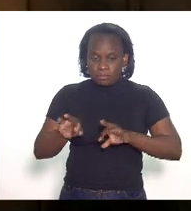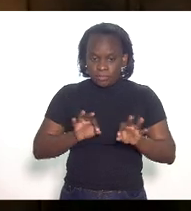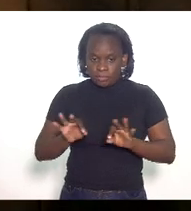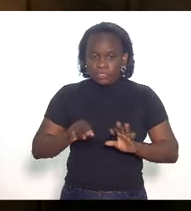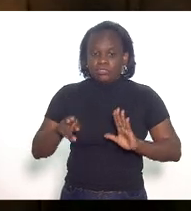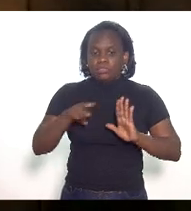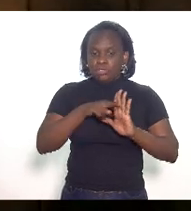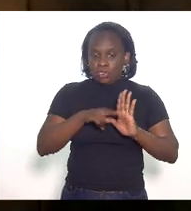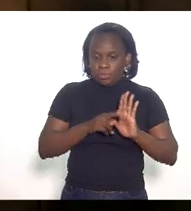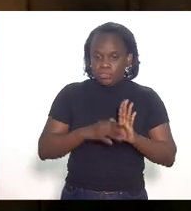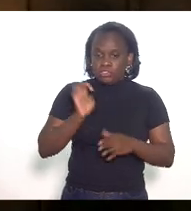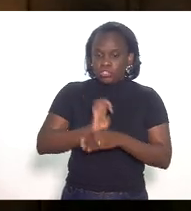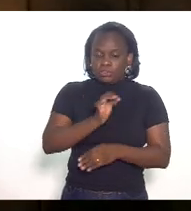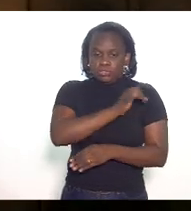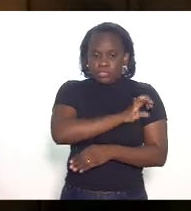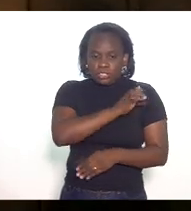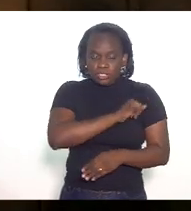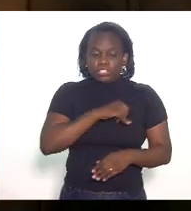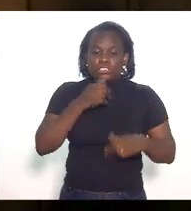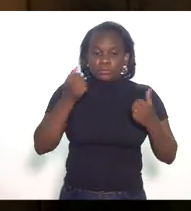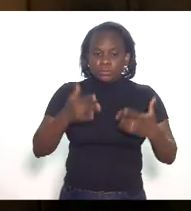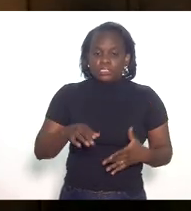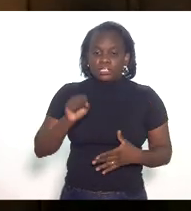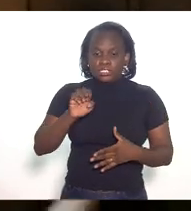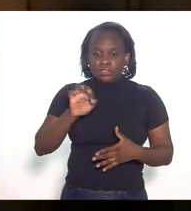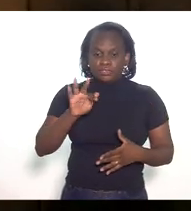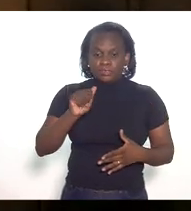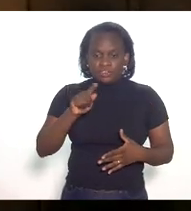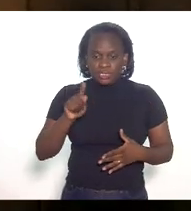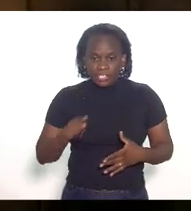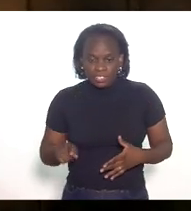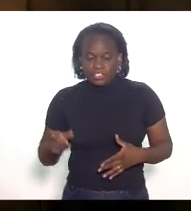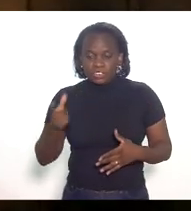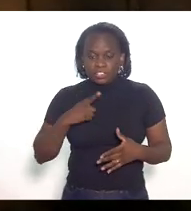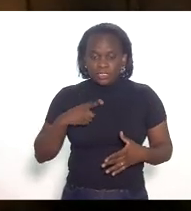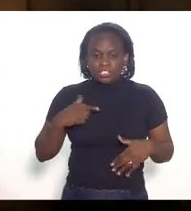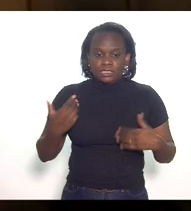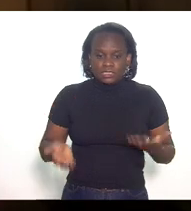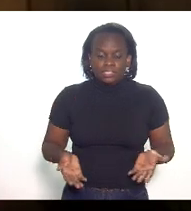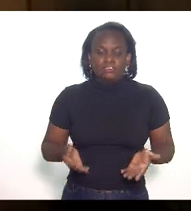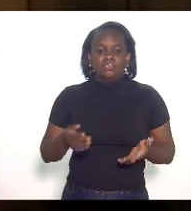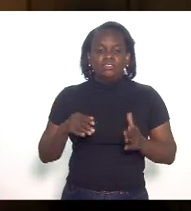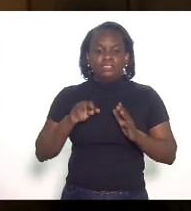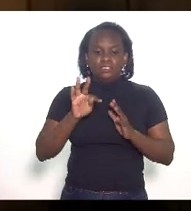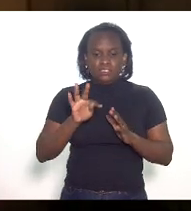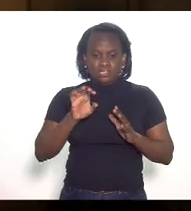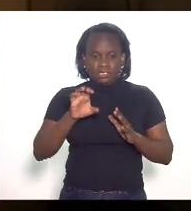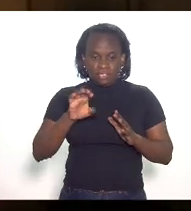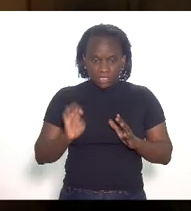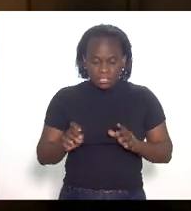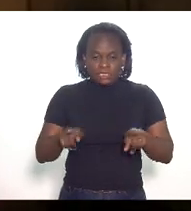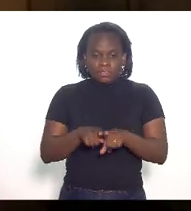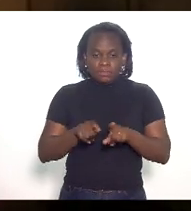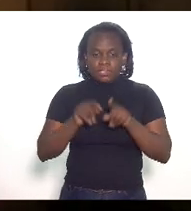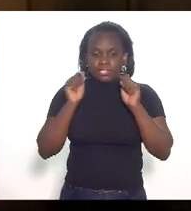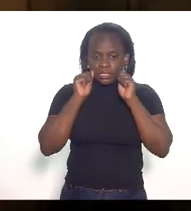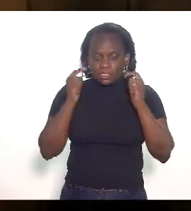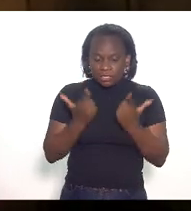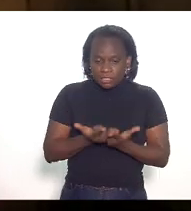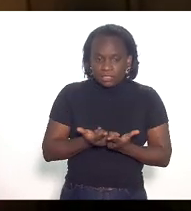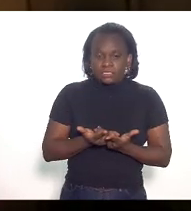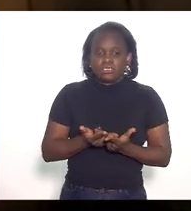que determinam que a Secretaria de Fazenda encaminhe tanto para o Tribunal de Contas quanto para a Assembleia Legislativa